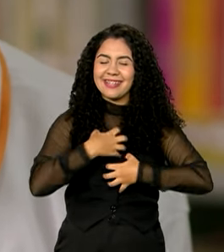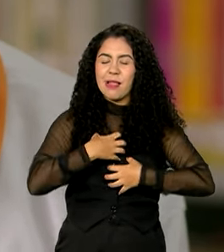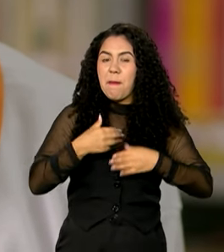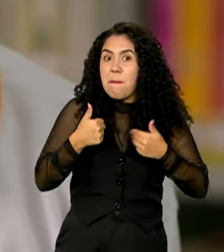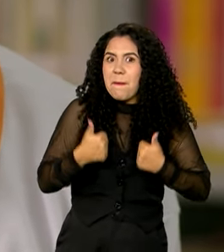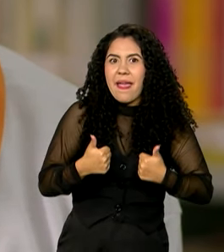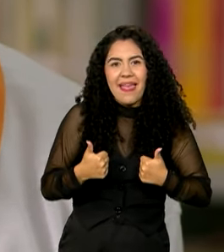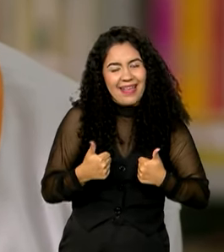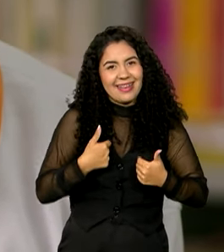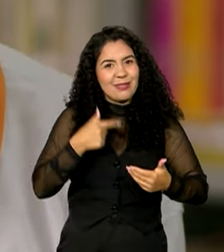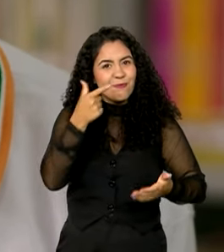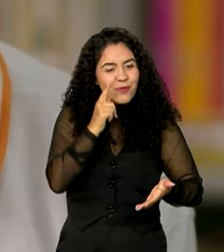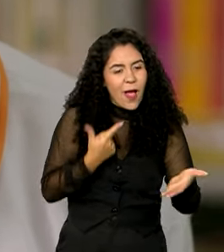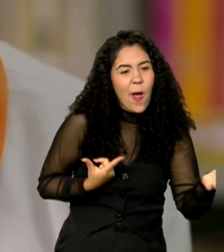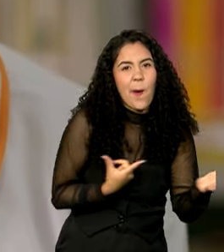comprar, fazer essa grande compra.